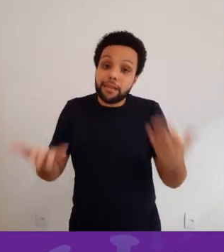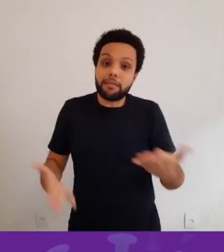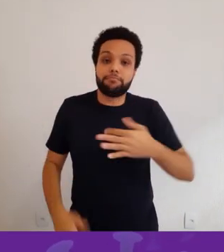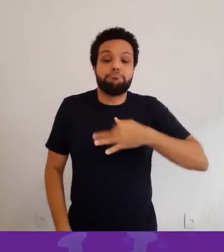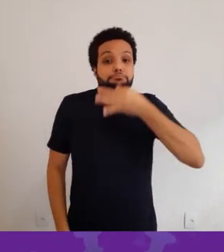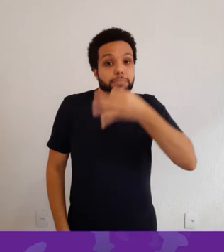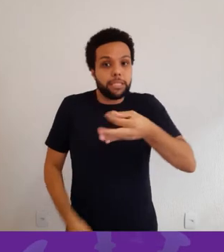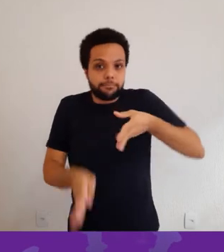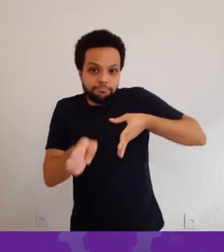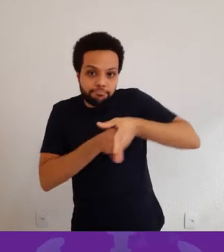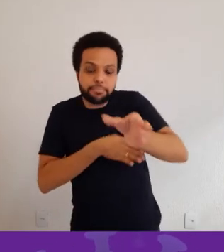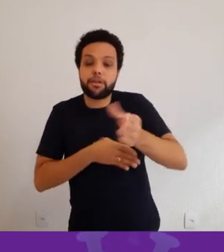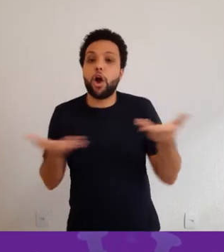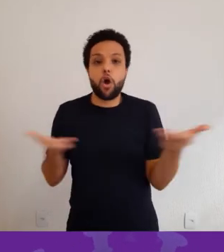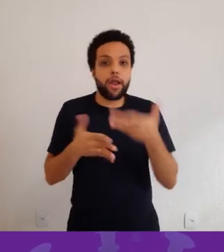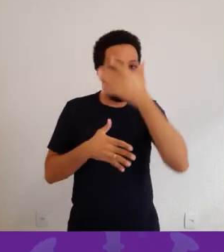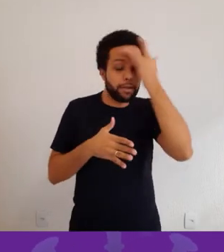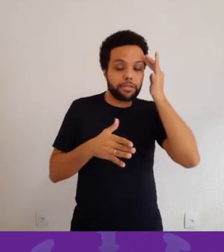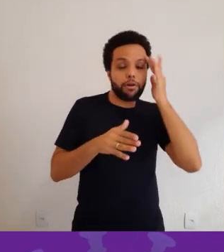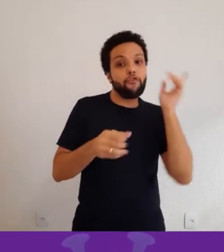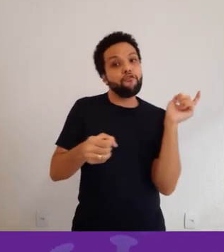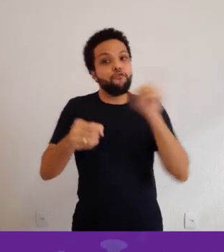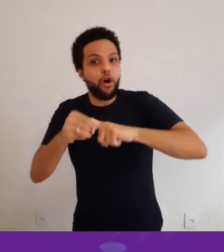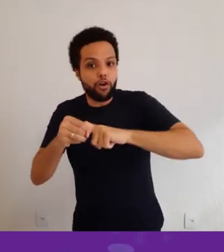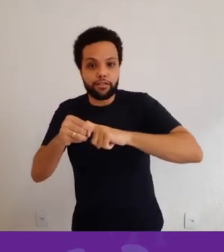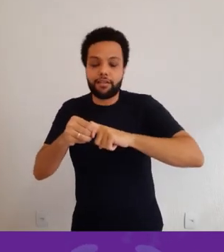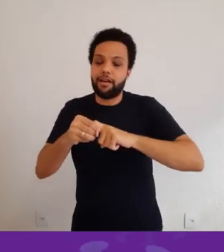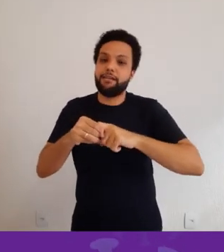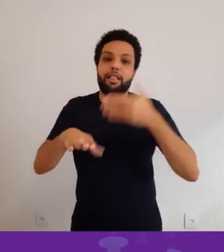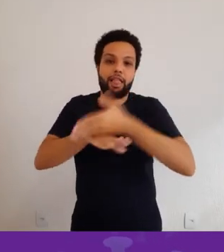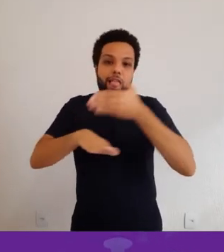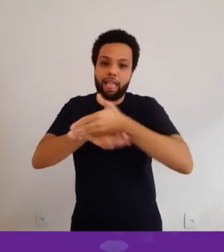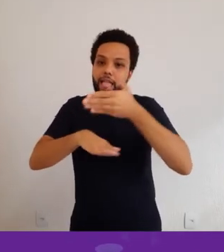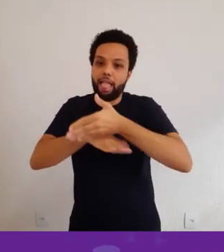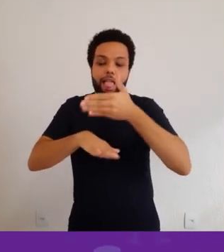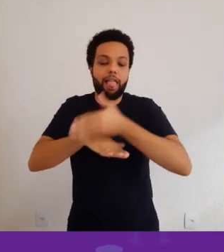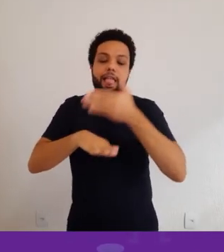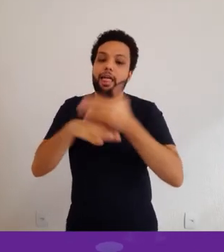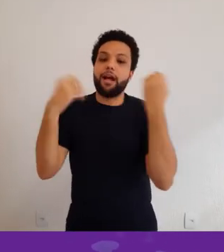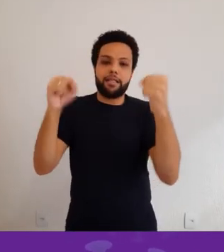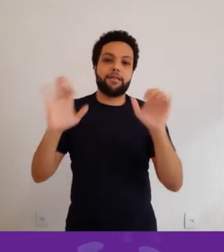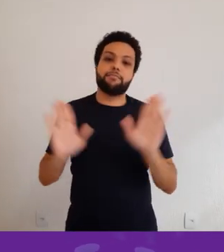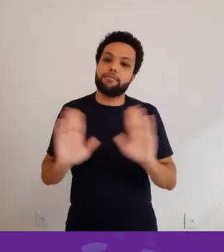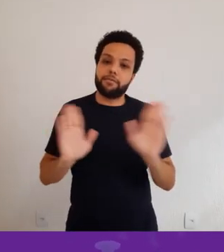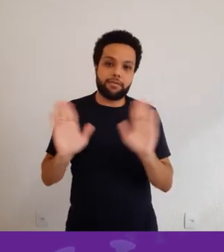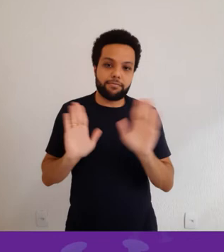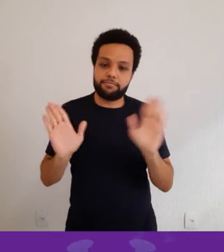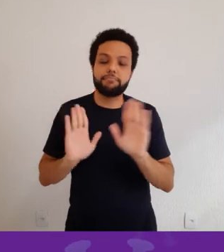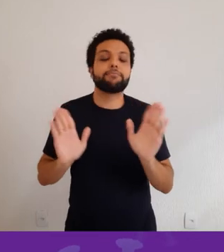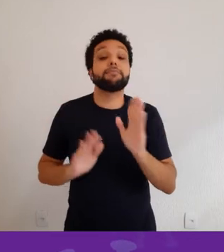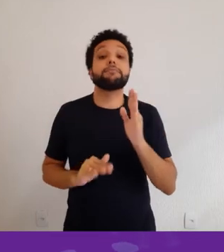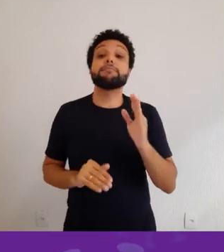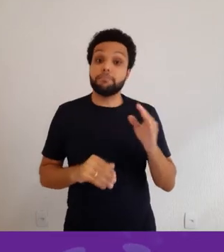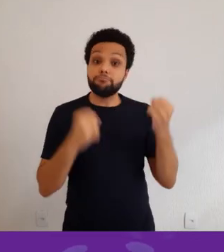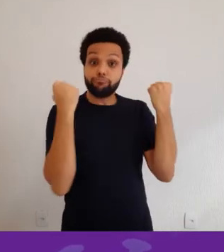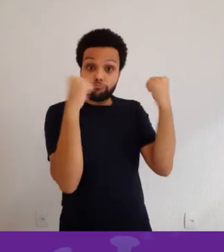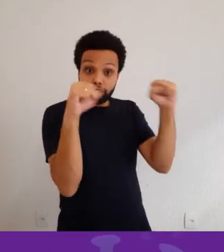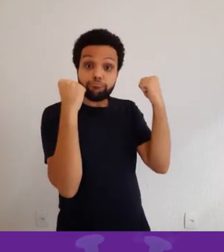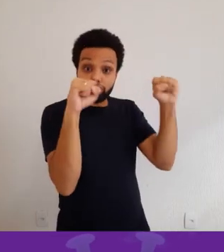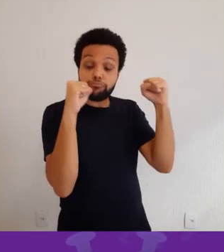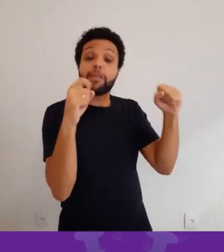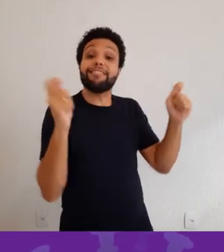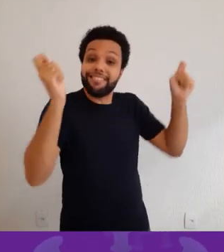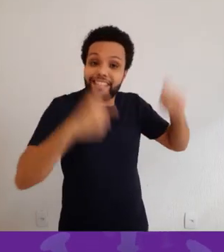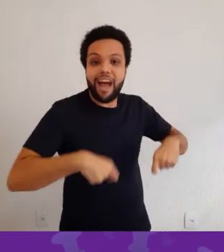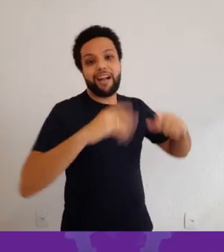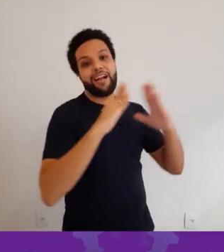frequentarem as academias agora por causa do risco do coronavírus e a atividade de exercício físico,